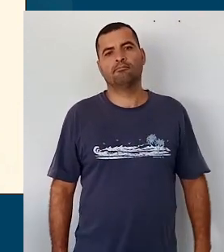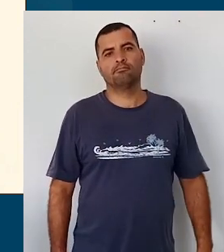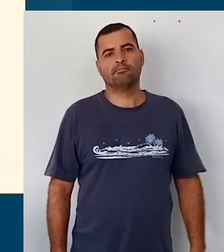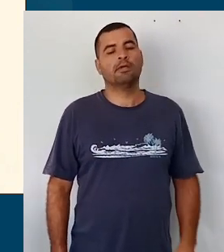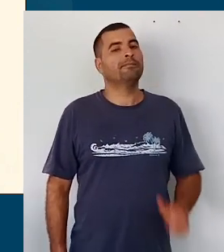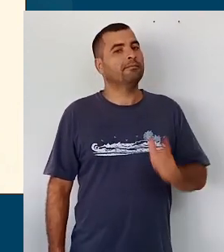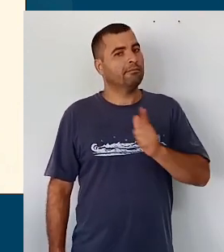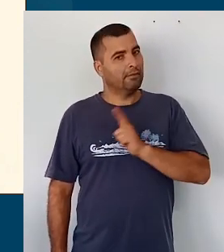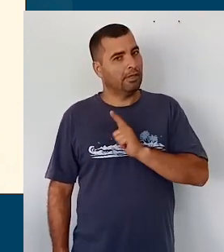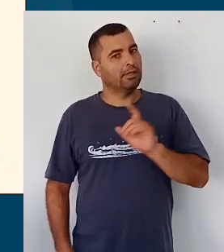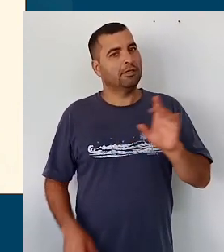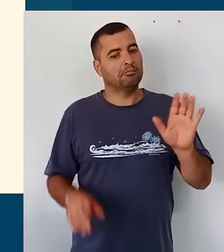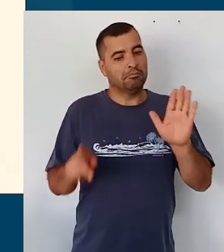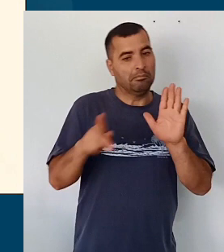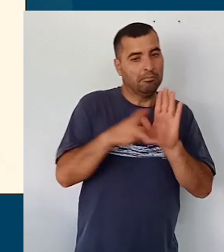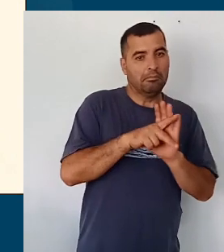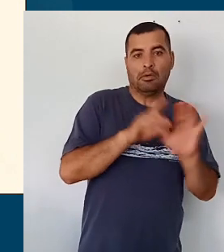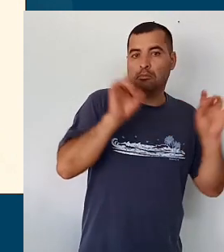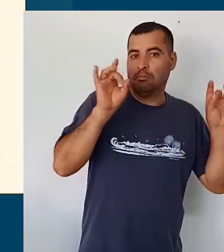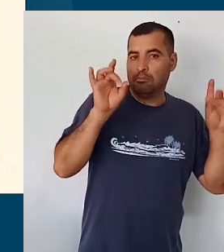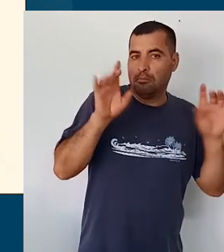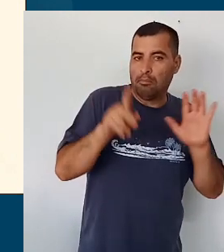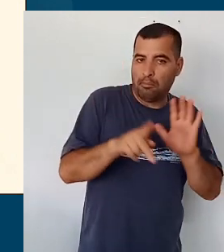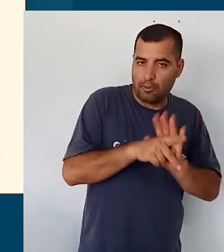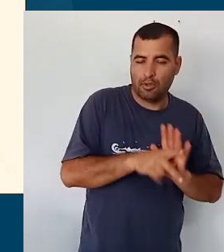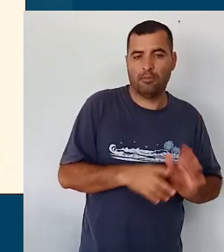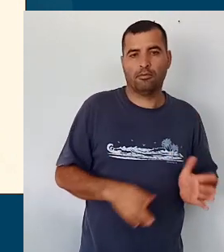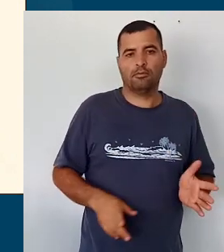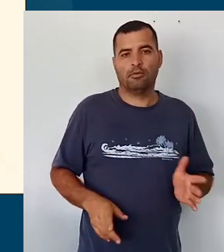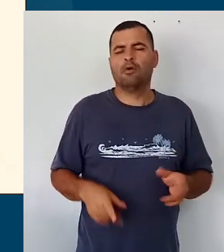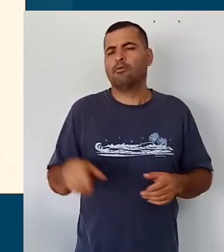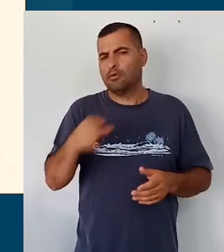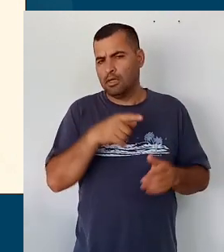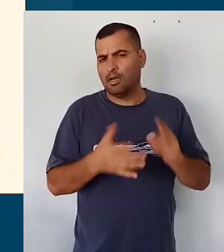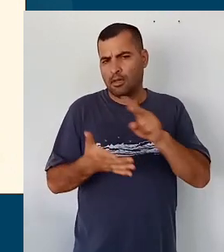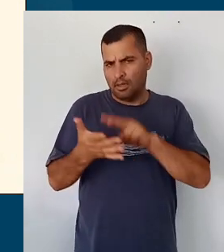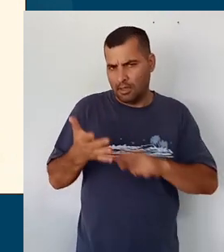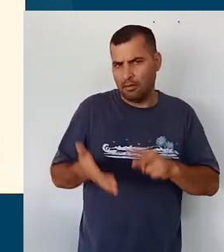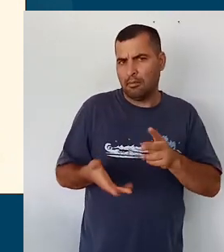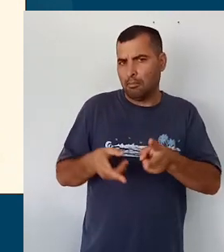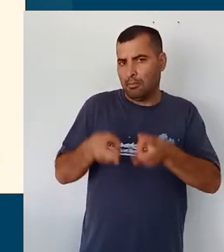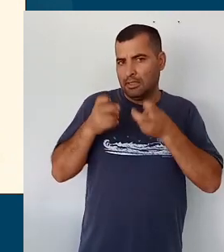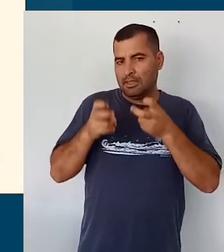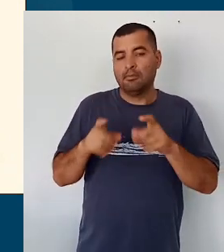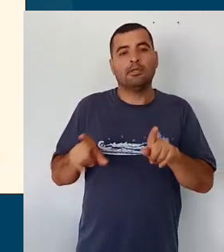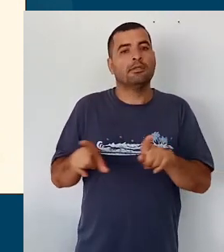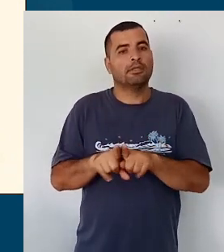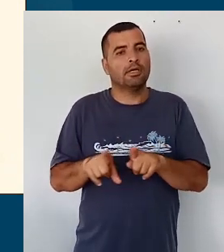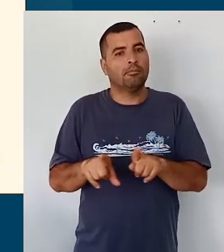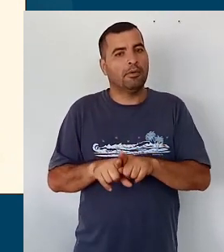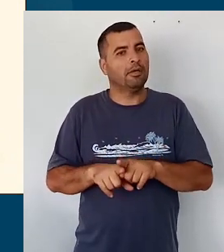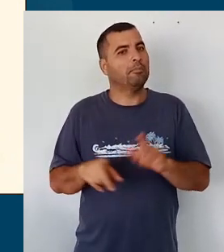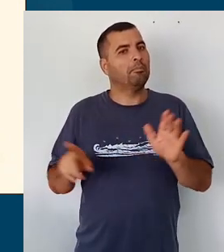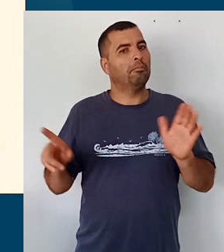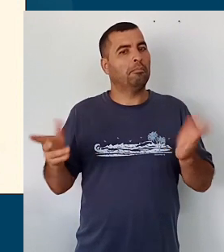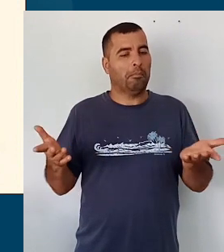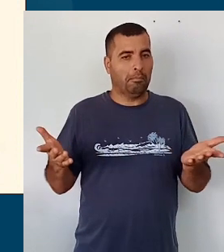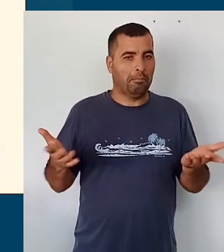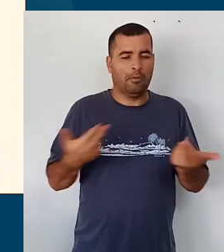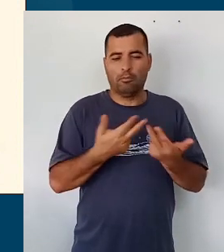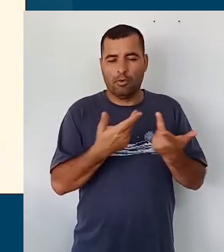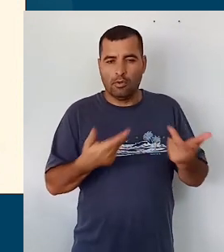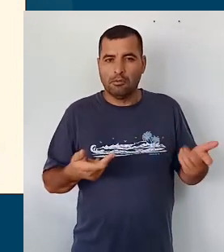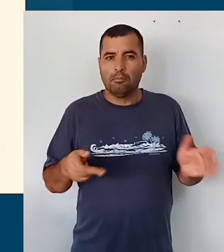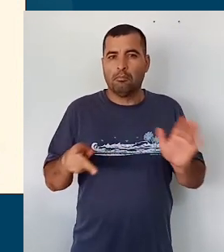especificidades para educação infantil, vocês vão observar quando estiverem lendo o documento, e ela vai ter especificidades para